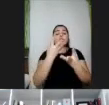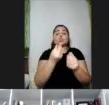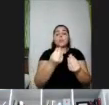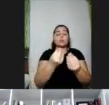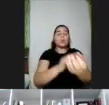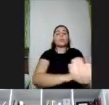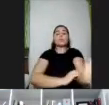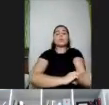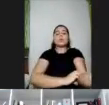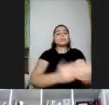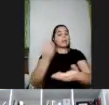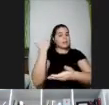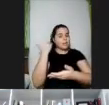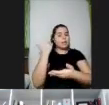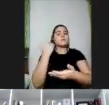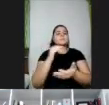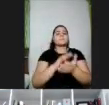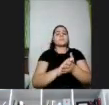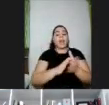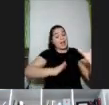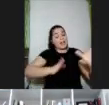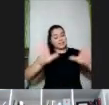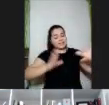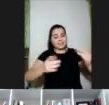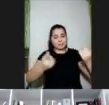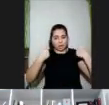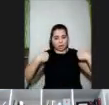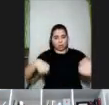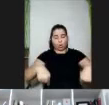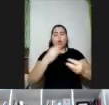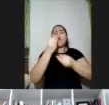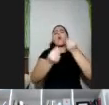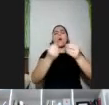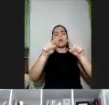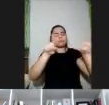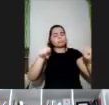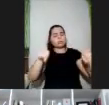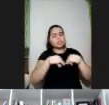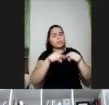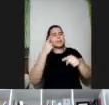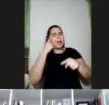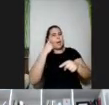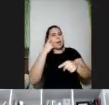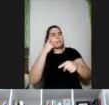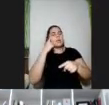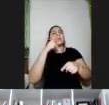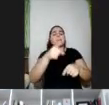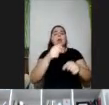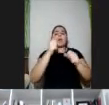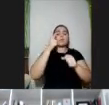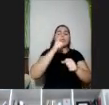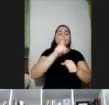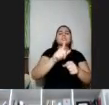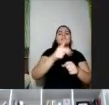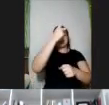nessa perspectiva da acessibilidade física, de como é que os espaços físicos eram pensados para garantir que pessoas em